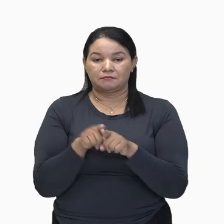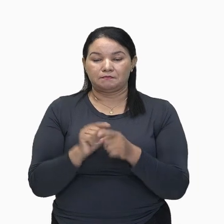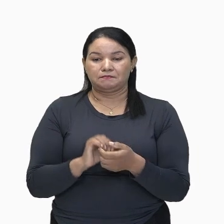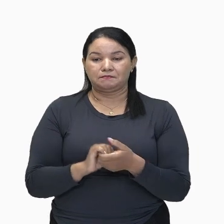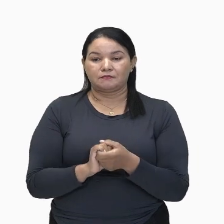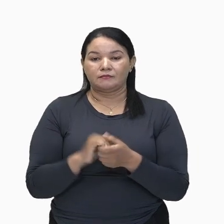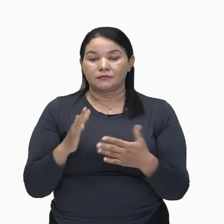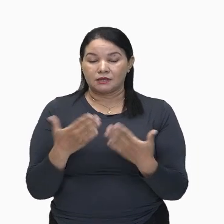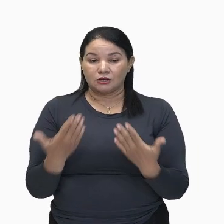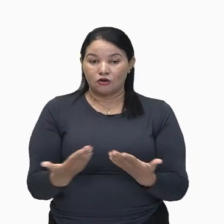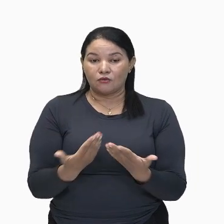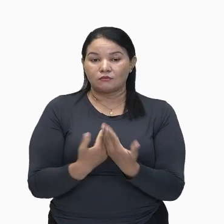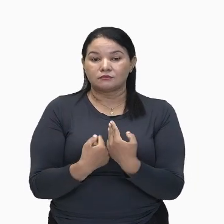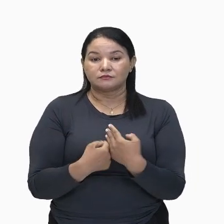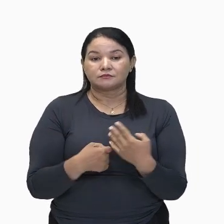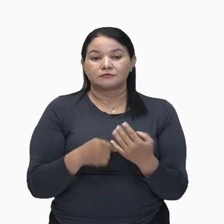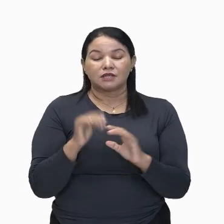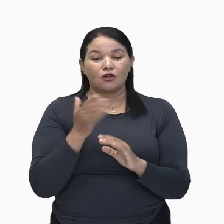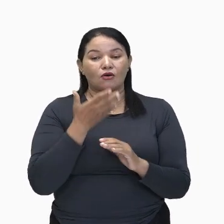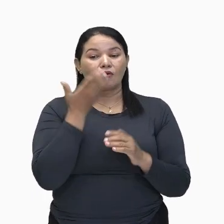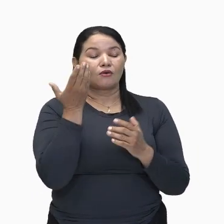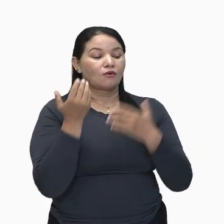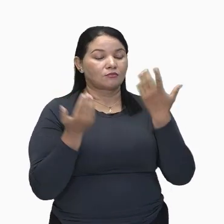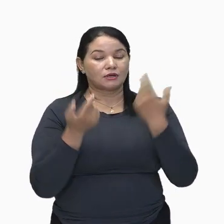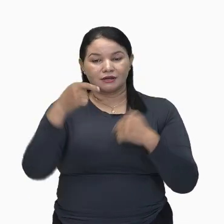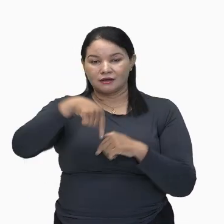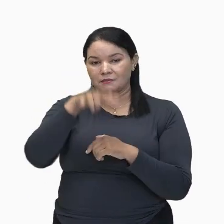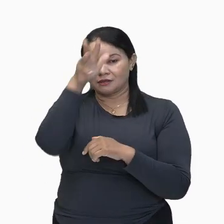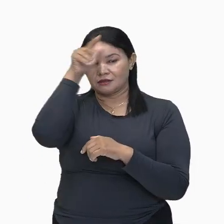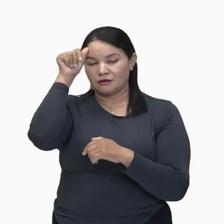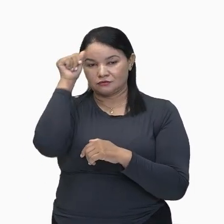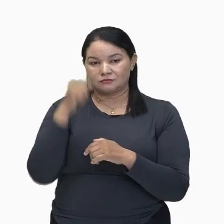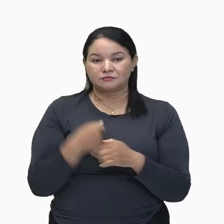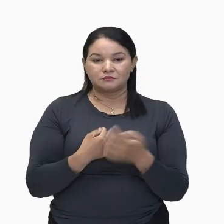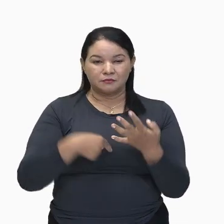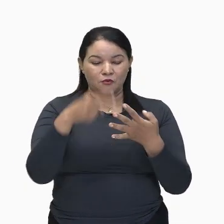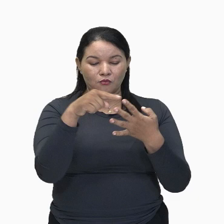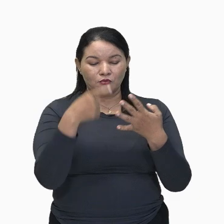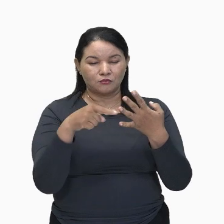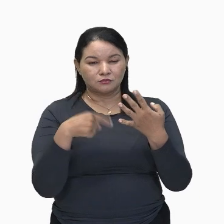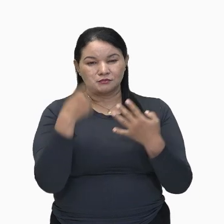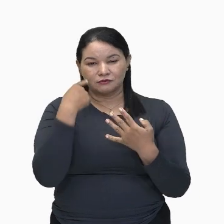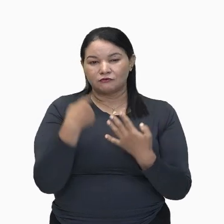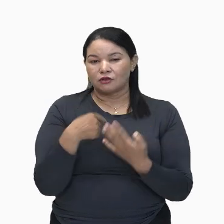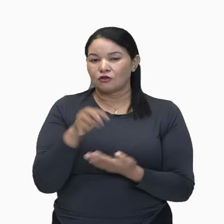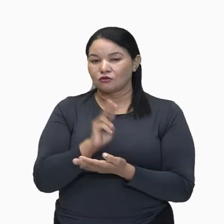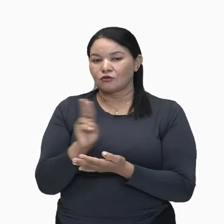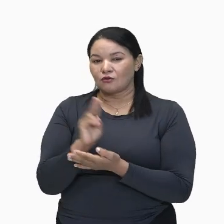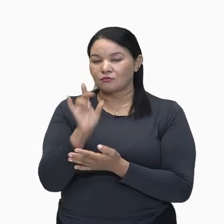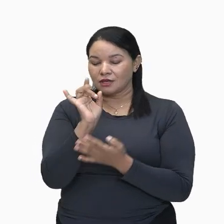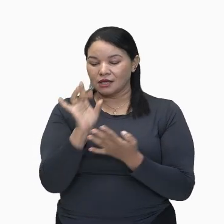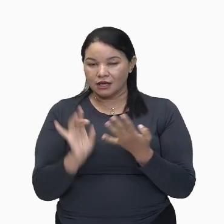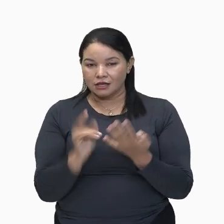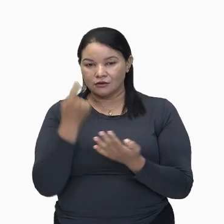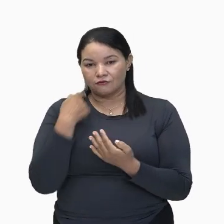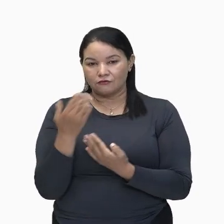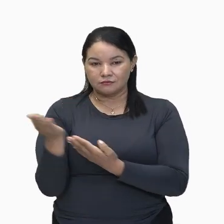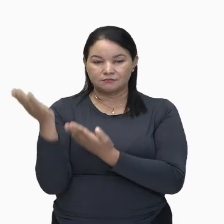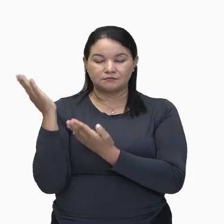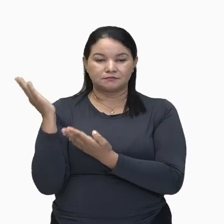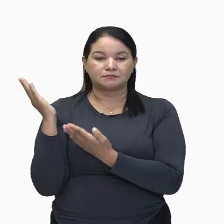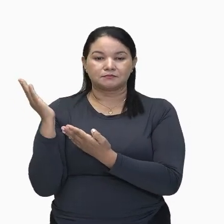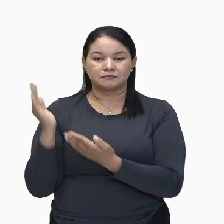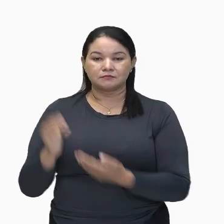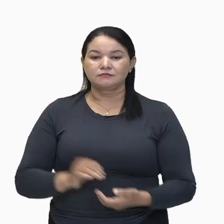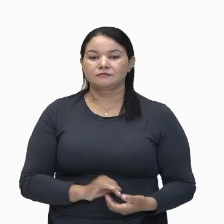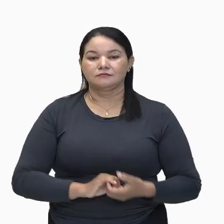óperas que foram realizadas aqui em Manaus. Primeiro foi Ana Bolena, de Gaetano